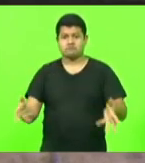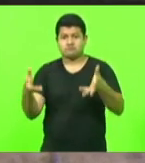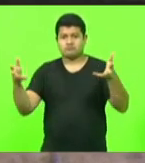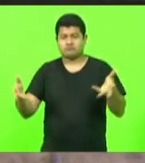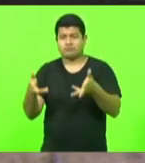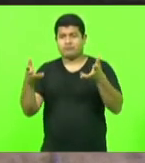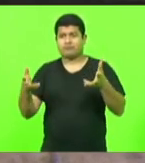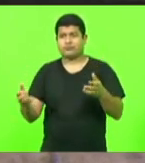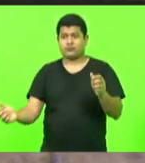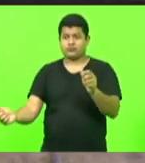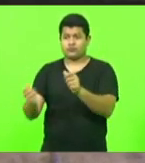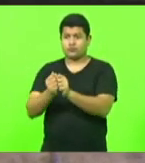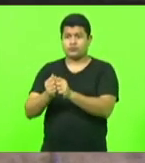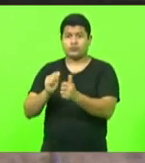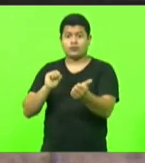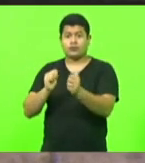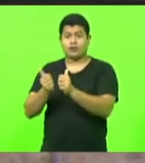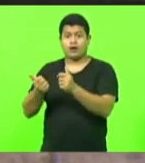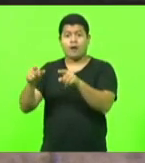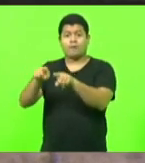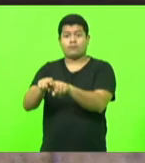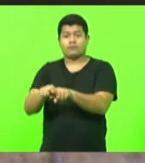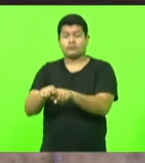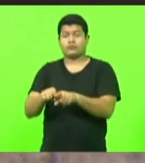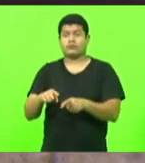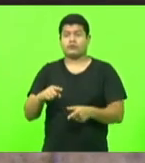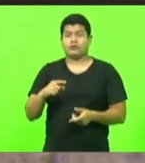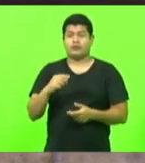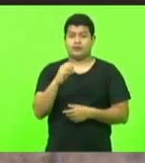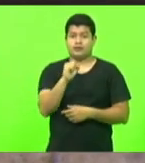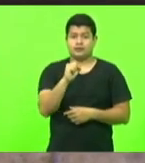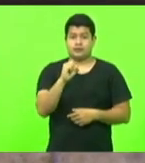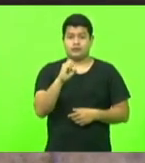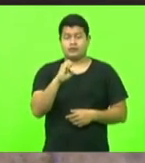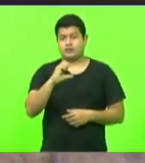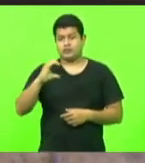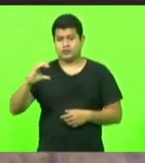em parceria também com a nossa sede, a Secretaria Estadual de Educação,